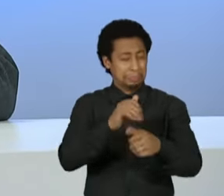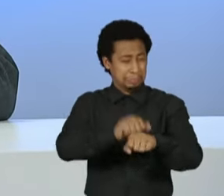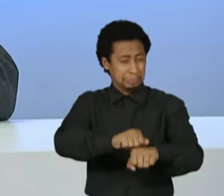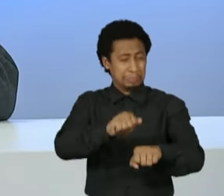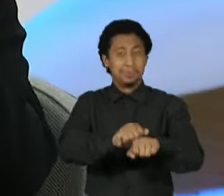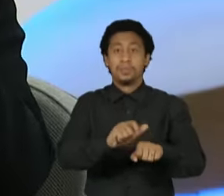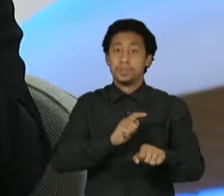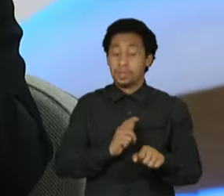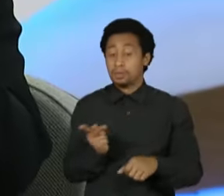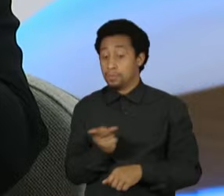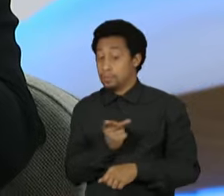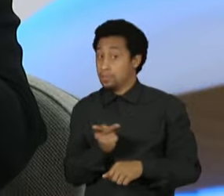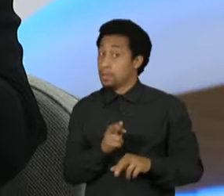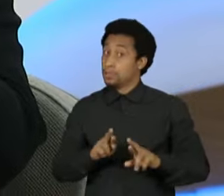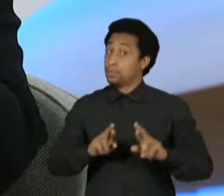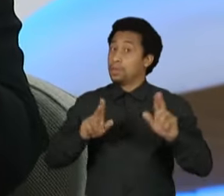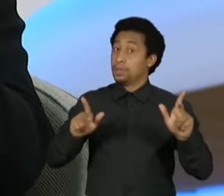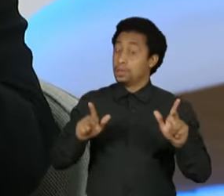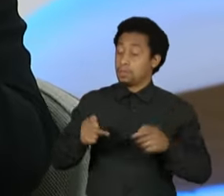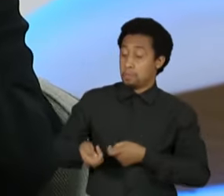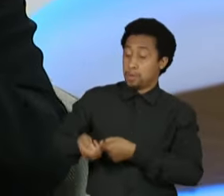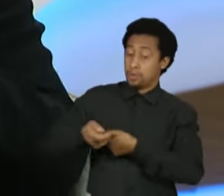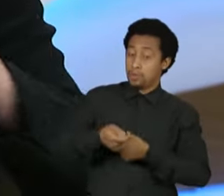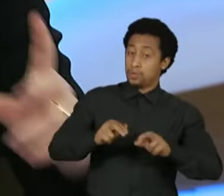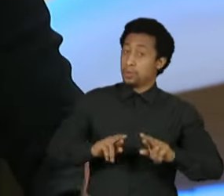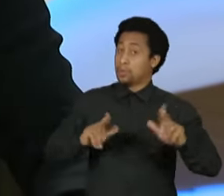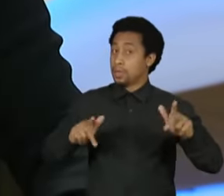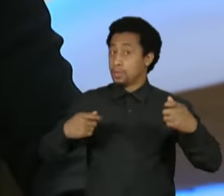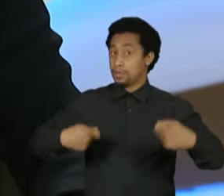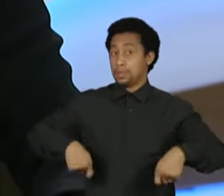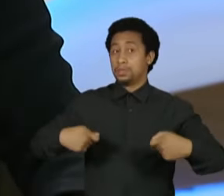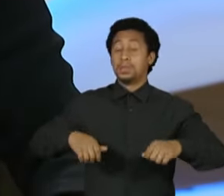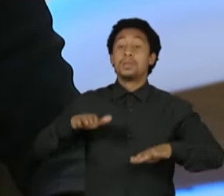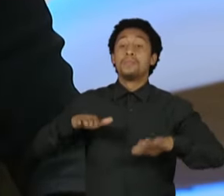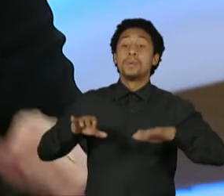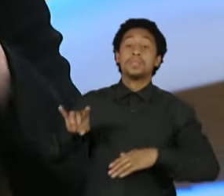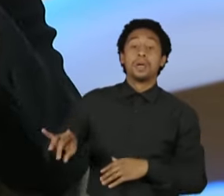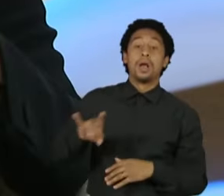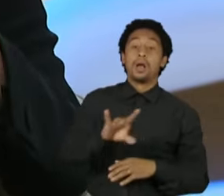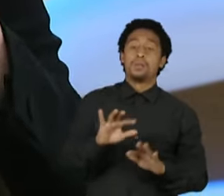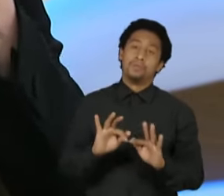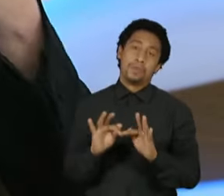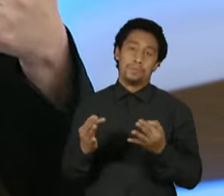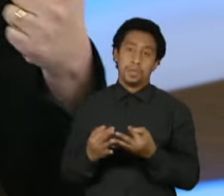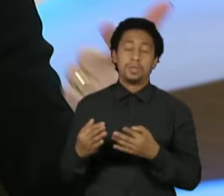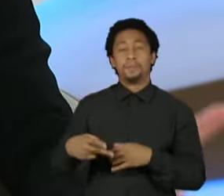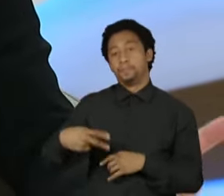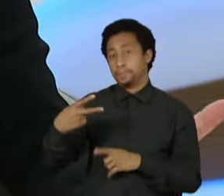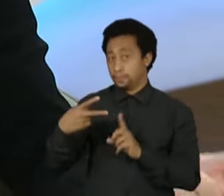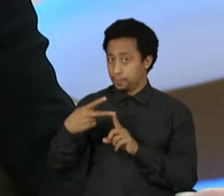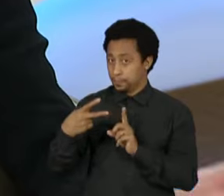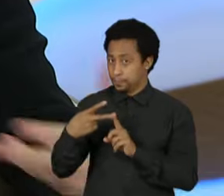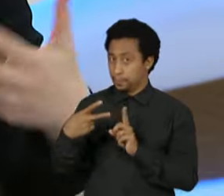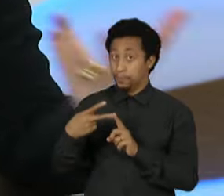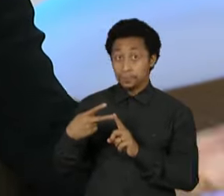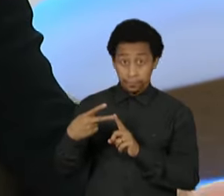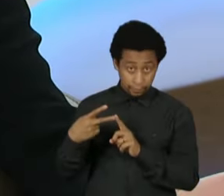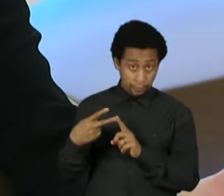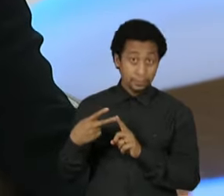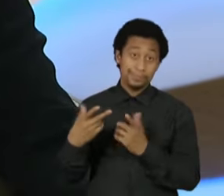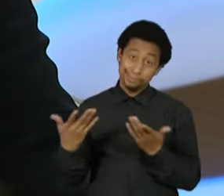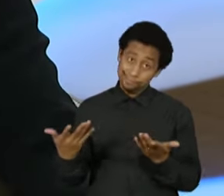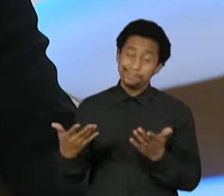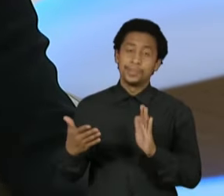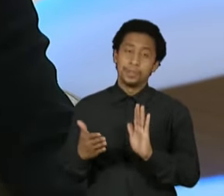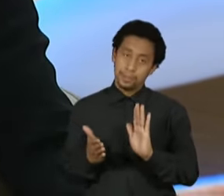podemos ter o mesmo piso a partir do momento da situação de cada família. Segundo, nós não podemos esquecer que, vamos falar